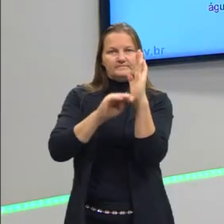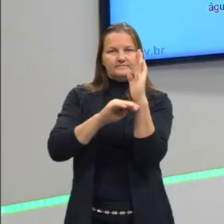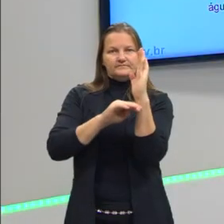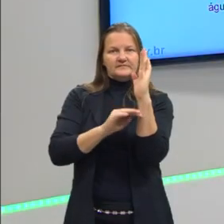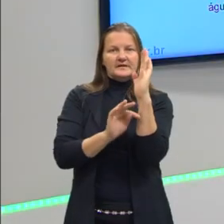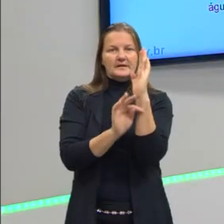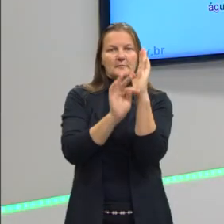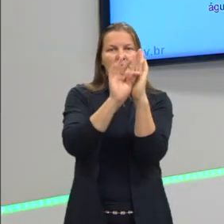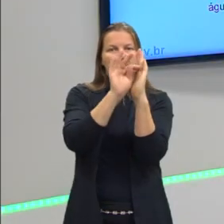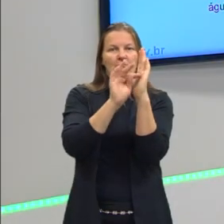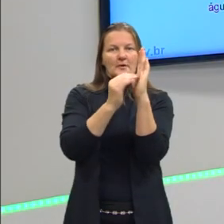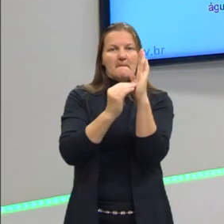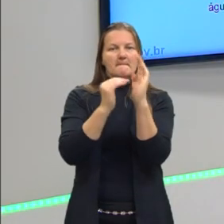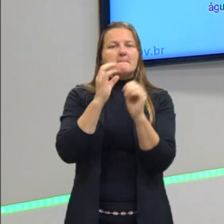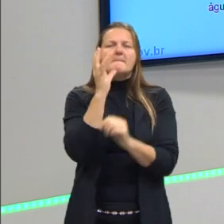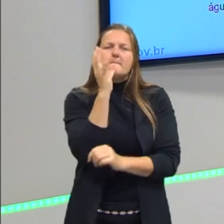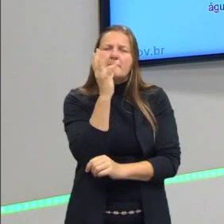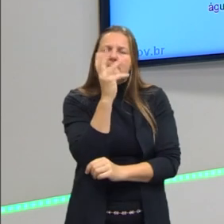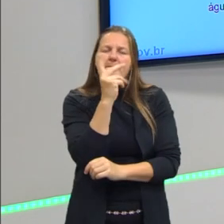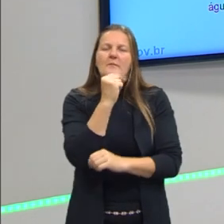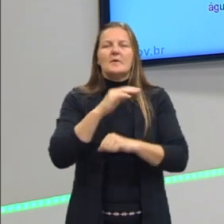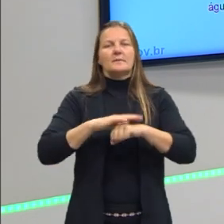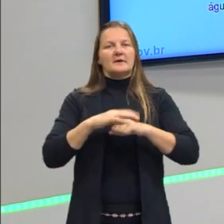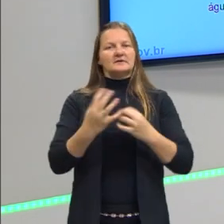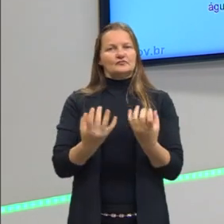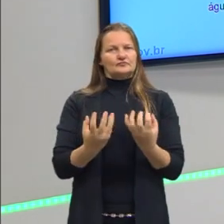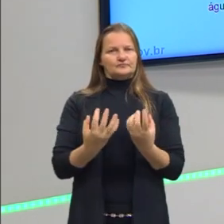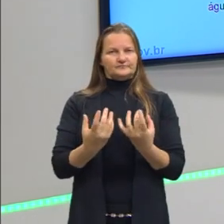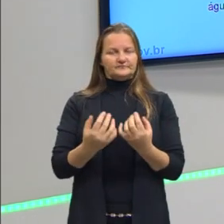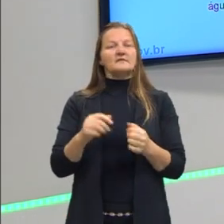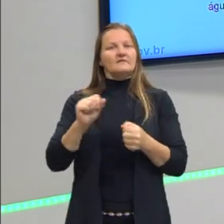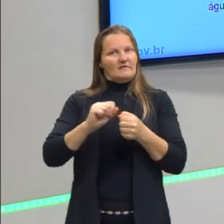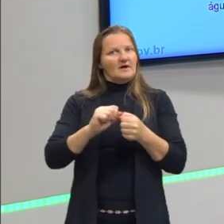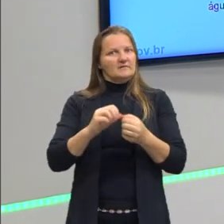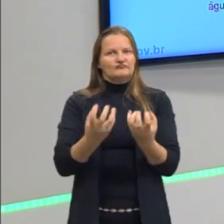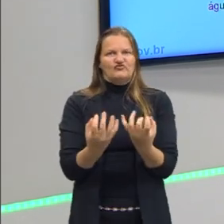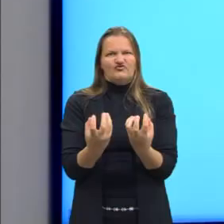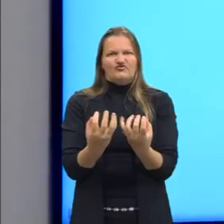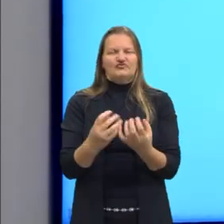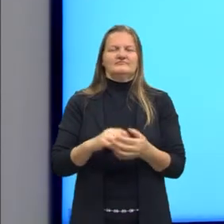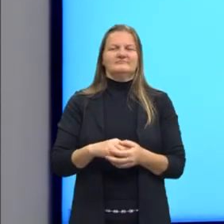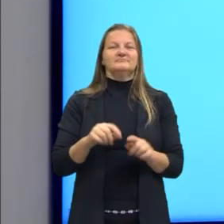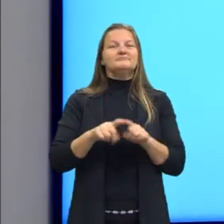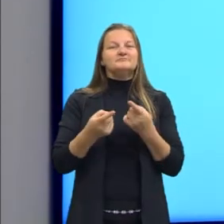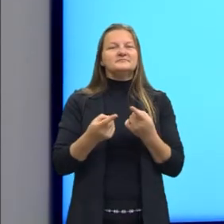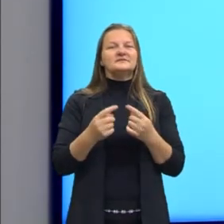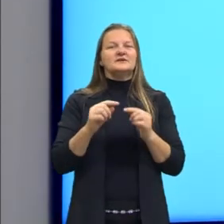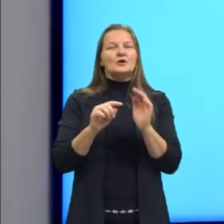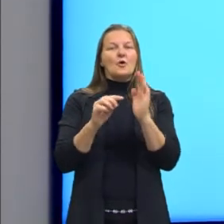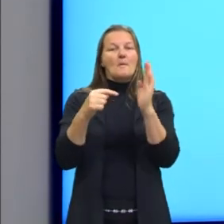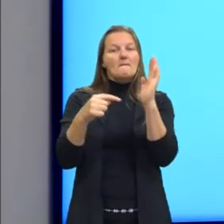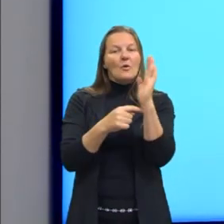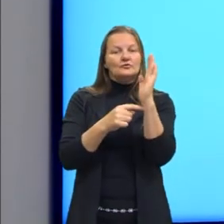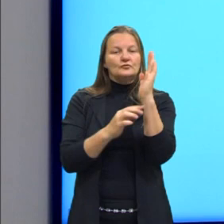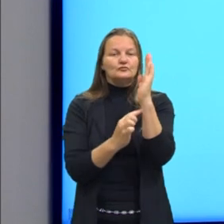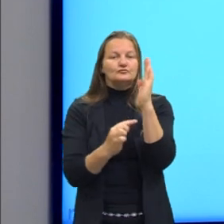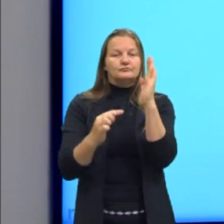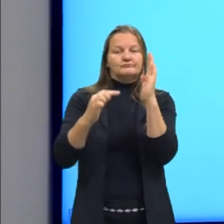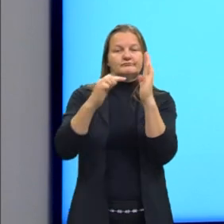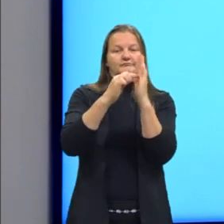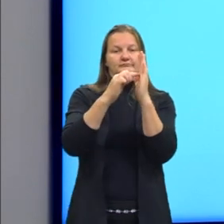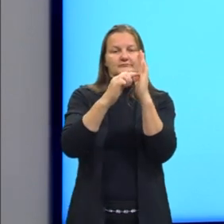tá? Então demora um pouco mais para entrar em ebulição, é claro que vai ocorrer, né? Então esse ponto de ebulição será maior.